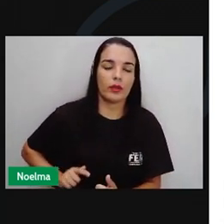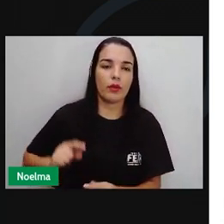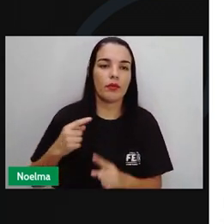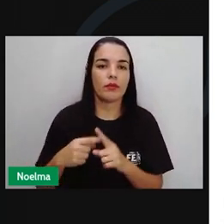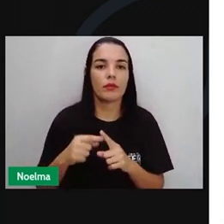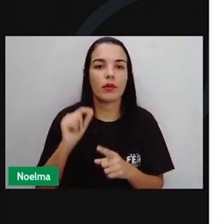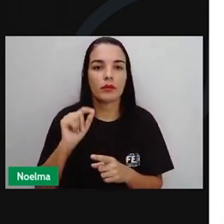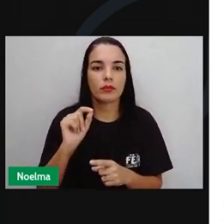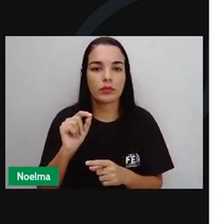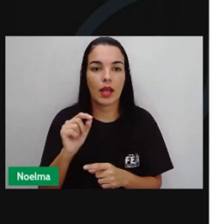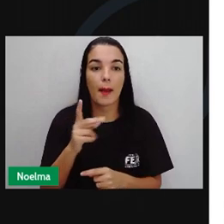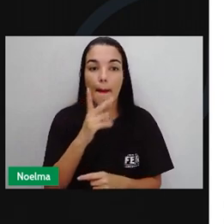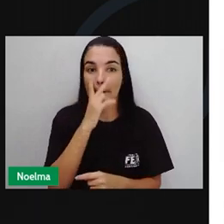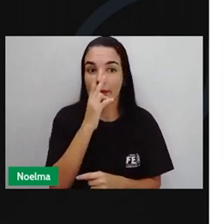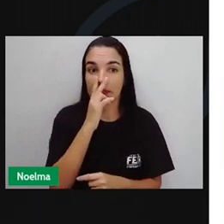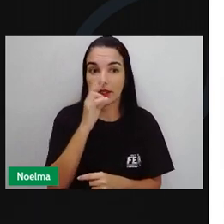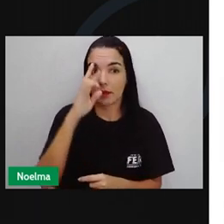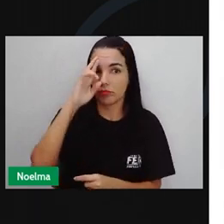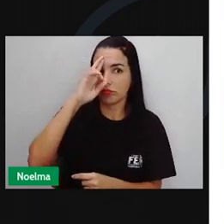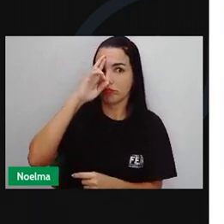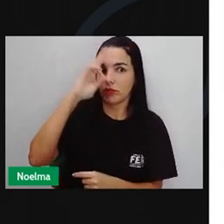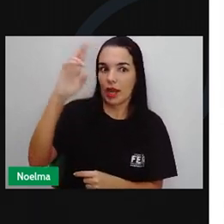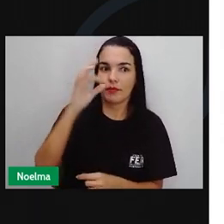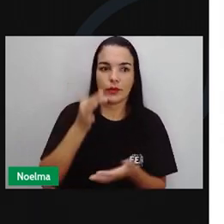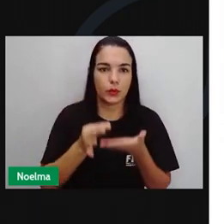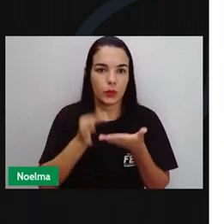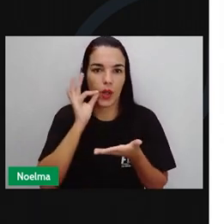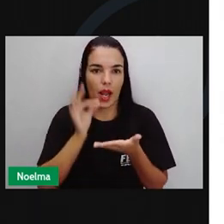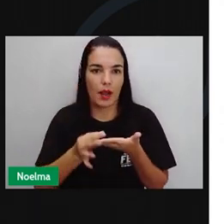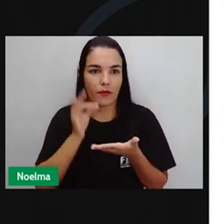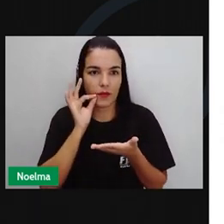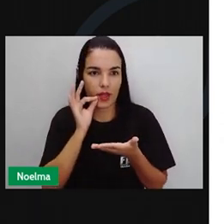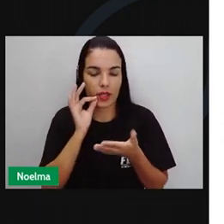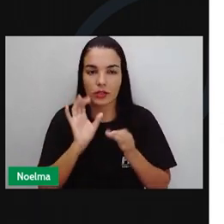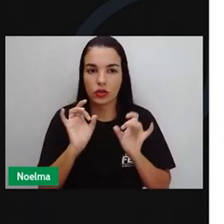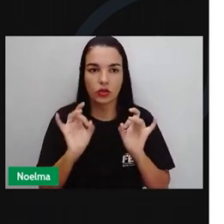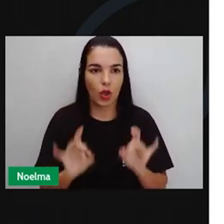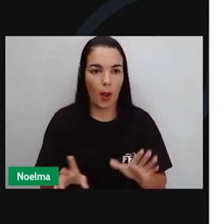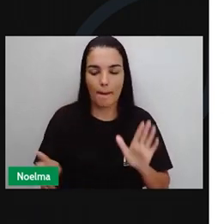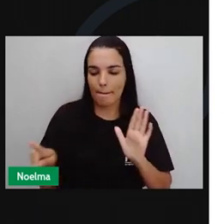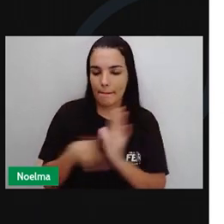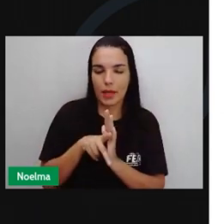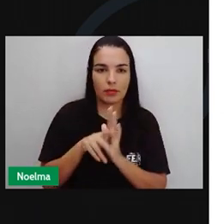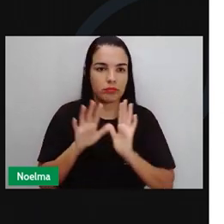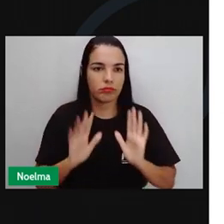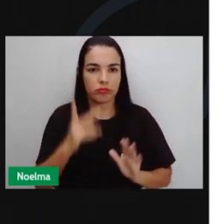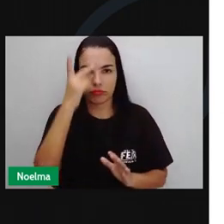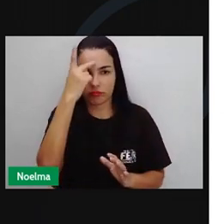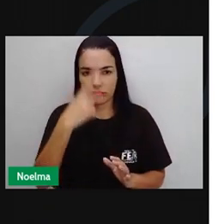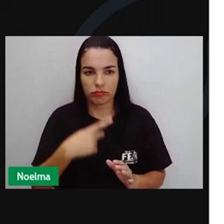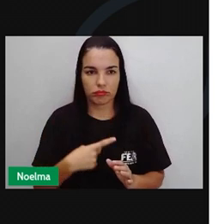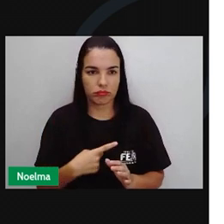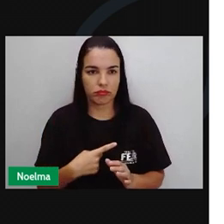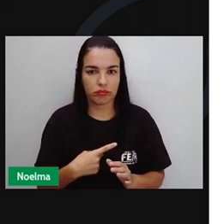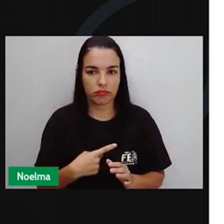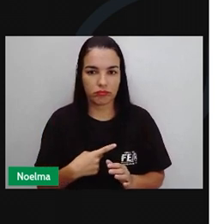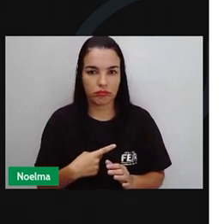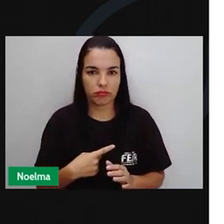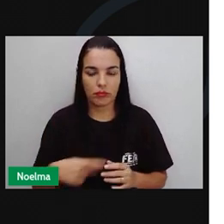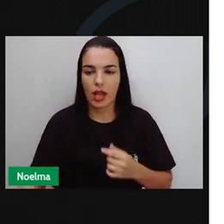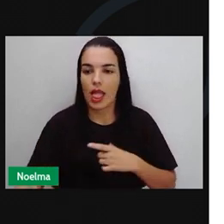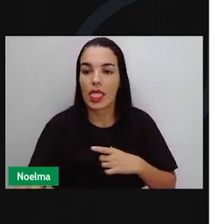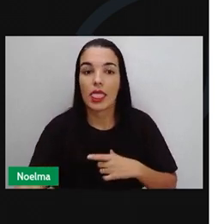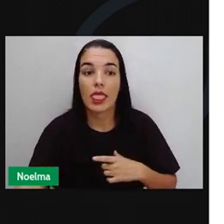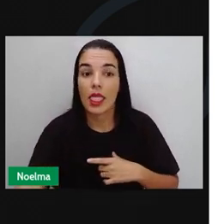Barões do Café O produto brasileiro mais vendido no mundo E eles tinham um grande problema Com a